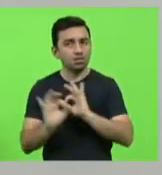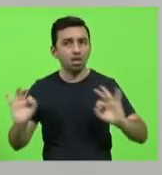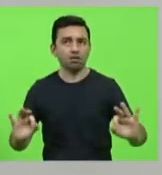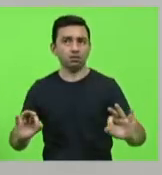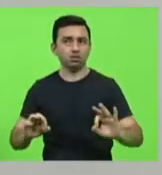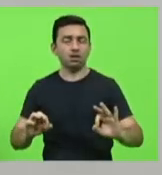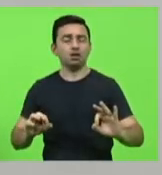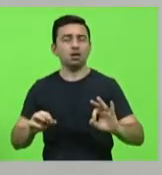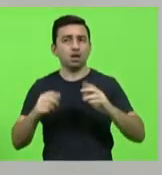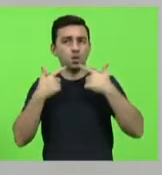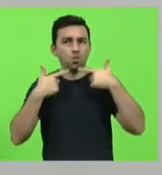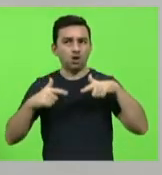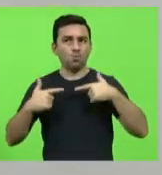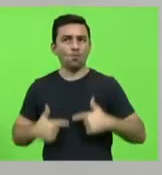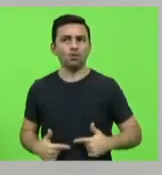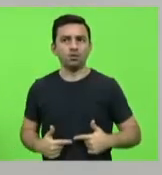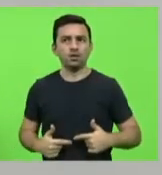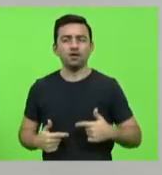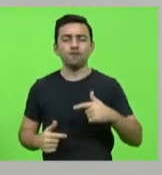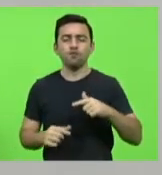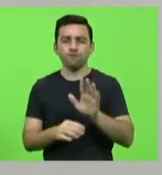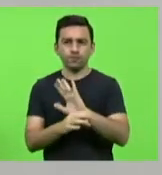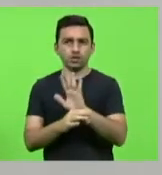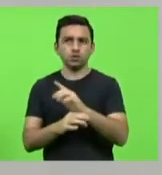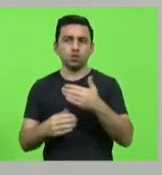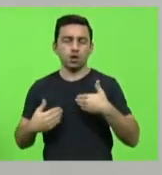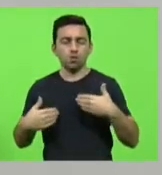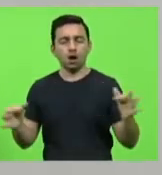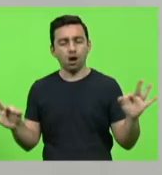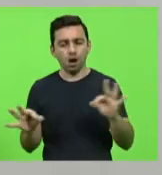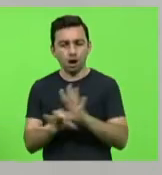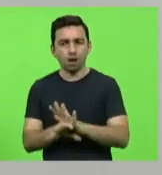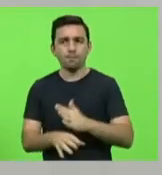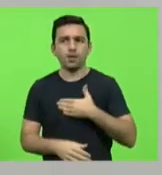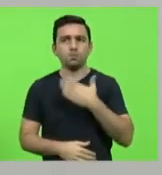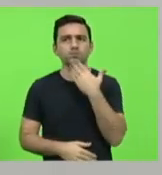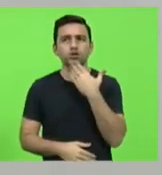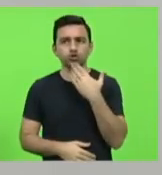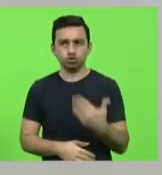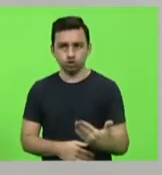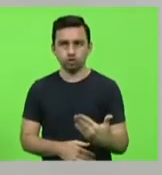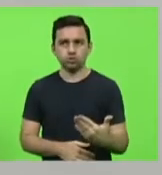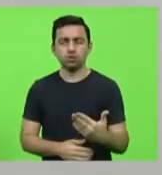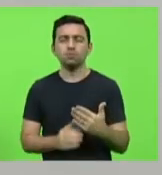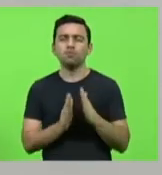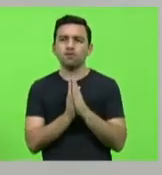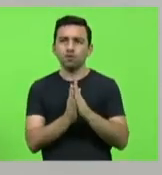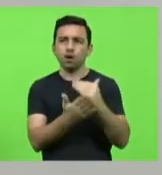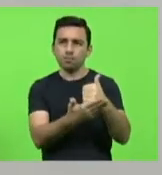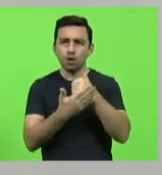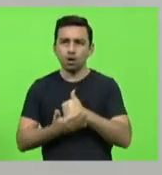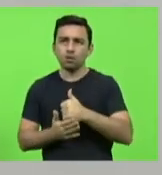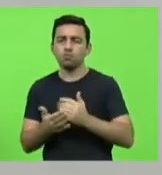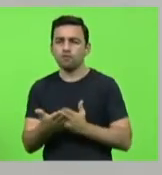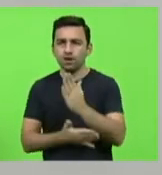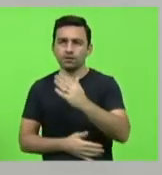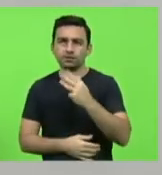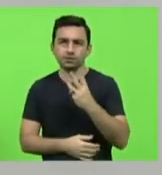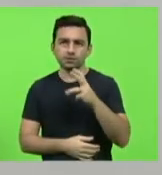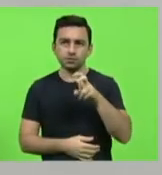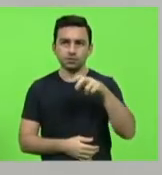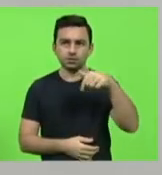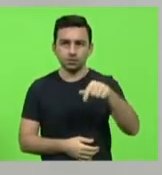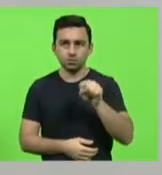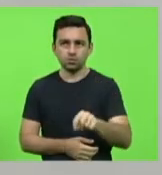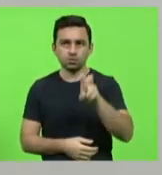e com esse vídeo eu encerro esse apelo para que os senhores deputados ajudem a aprovar o projeto de lei 357.5